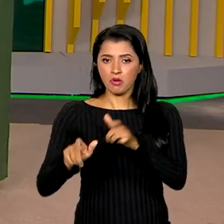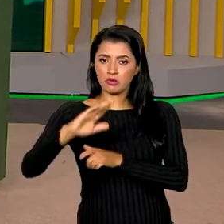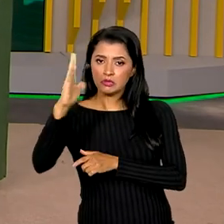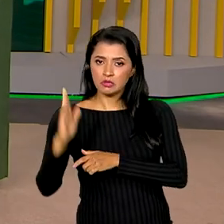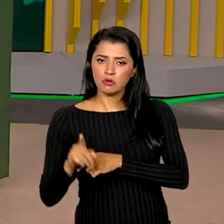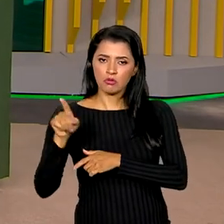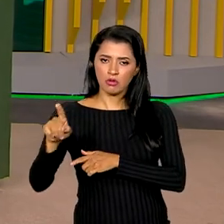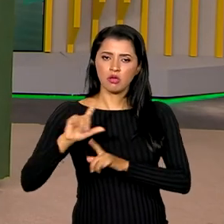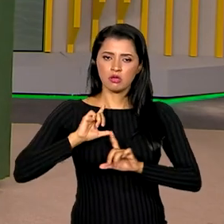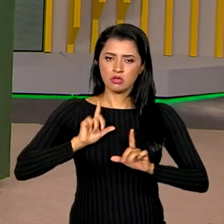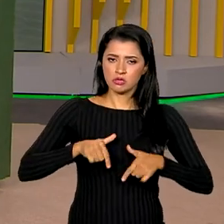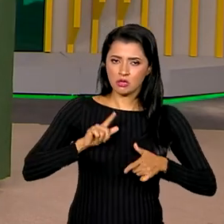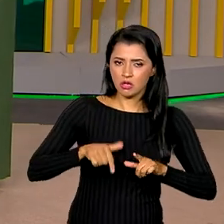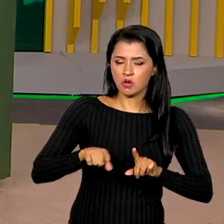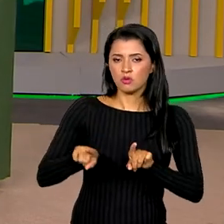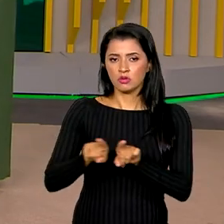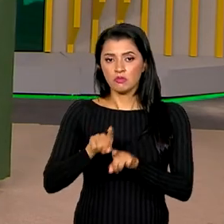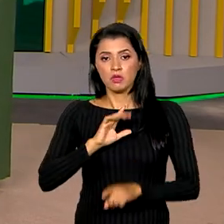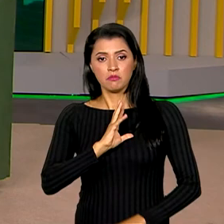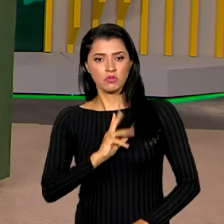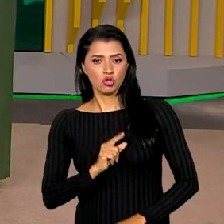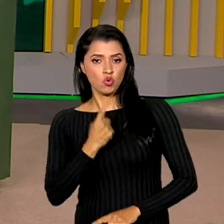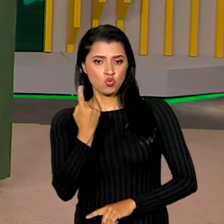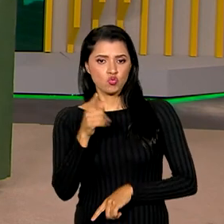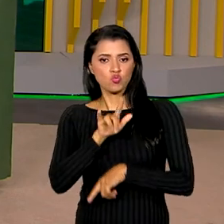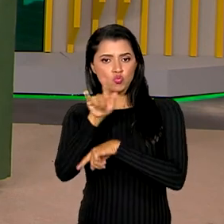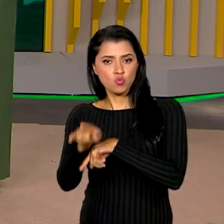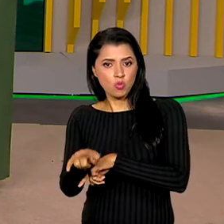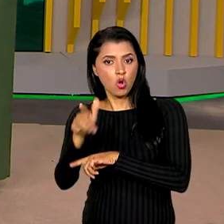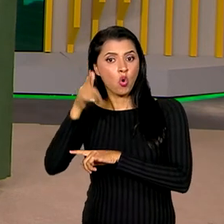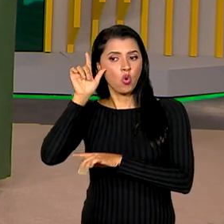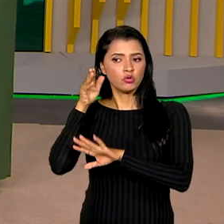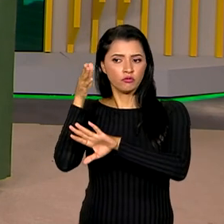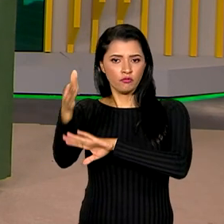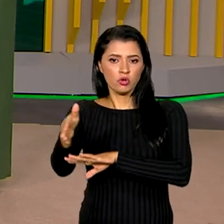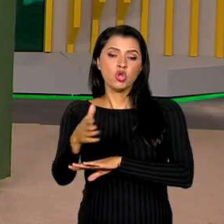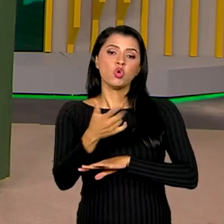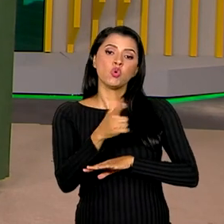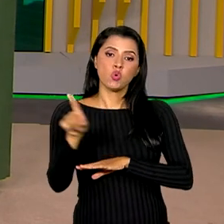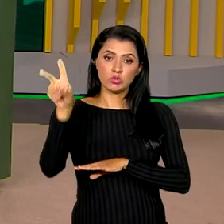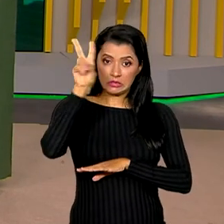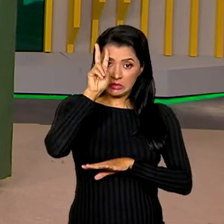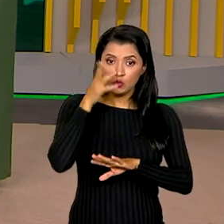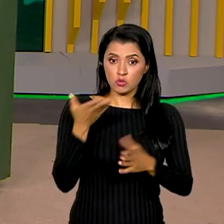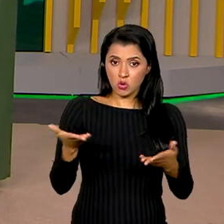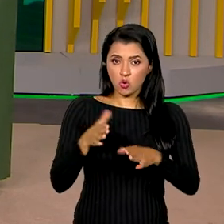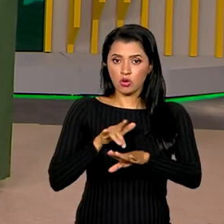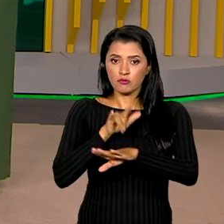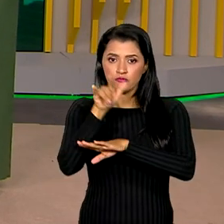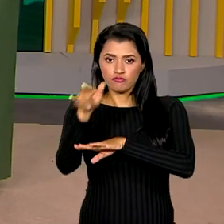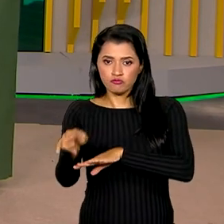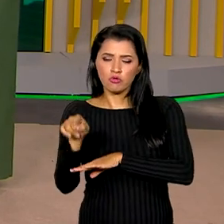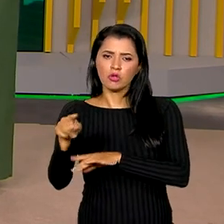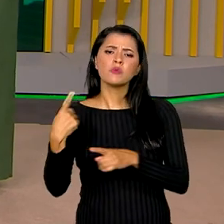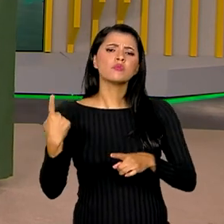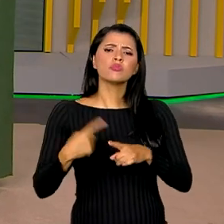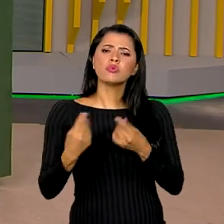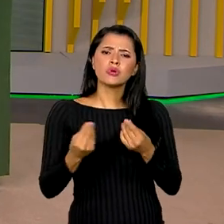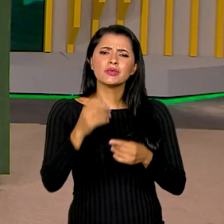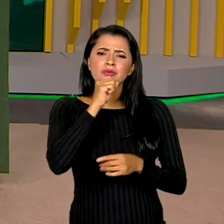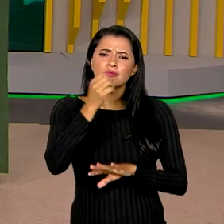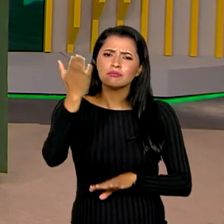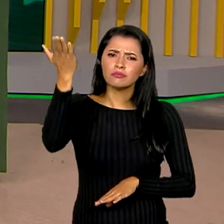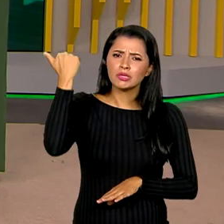Palestina. Uma aeronave seguiu para o país ontem e outra decolou nesta segunda-feira. Tudo isso porque no último